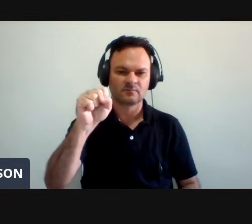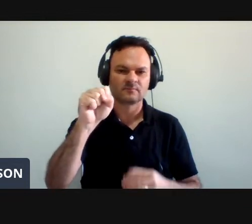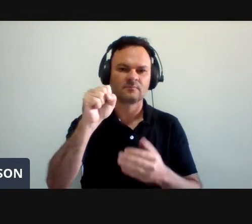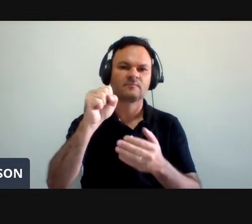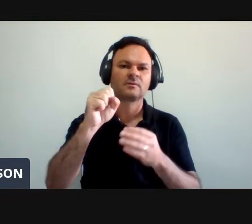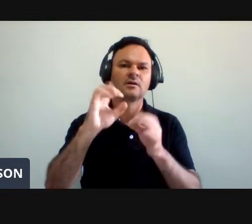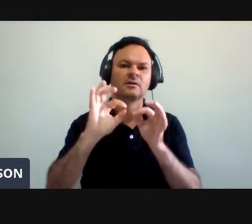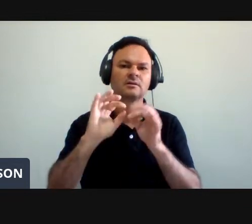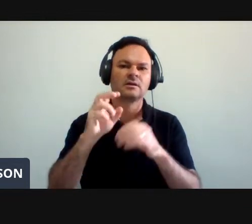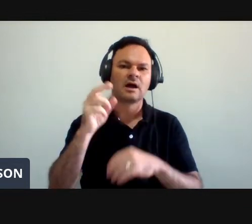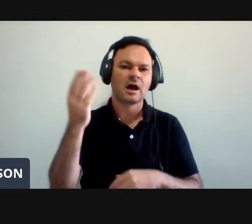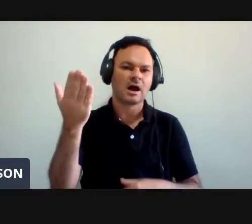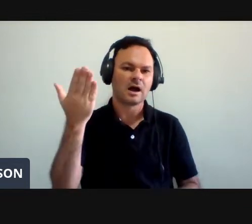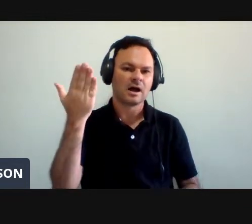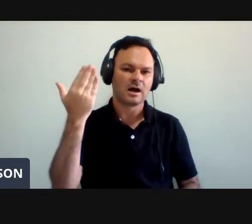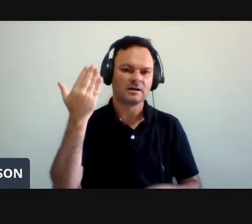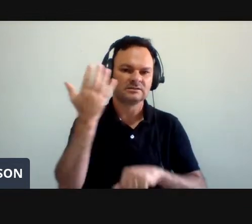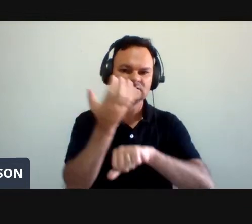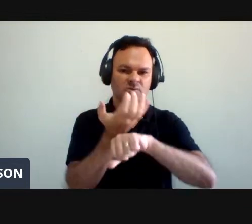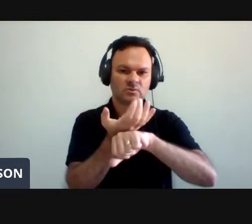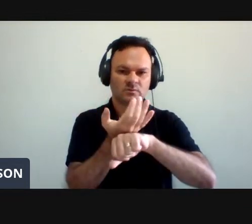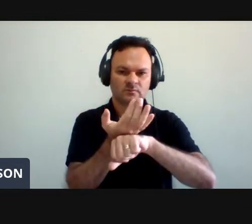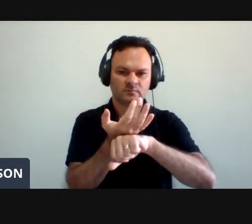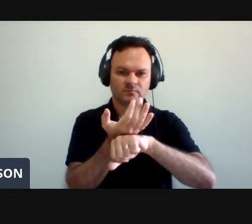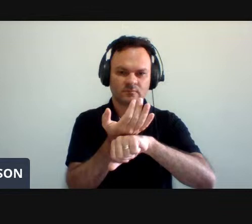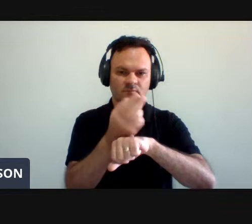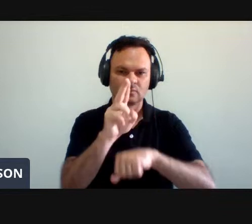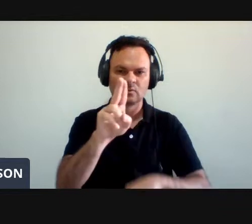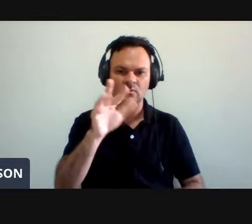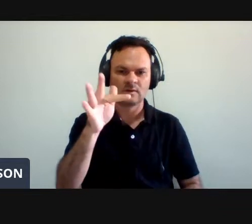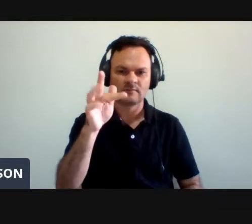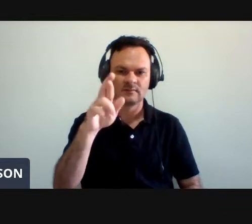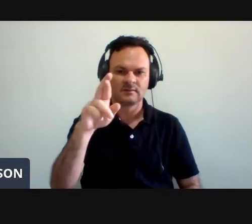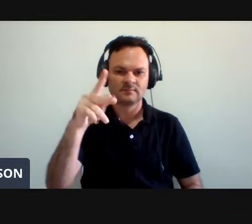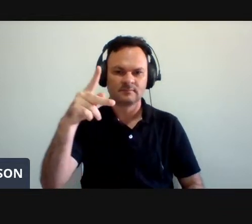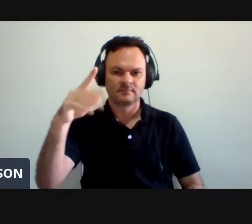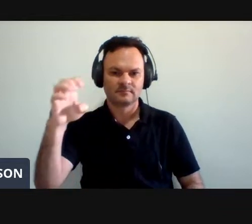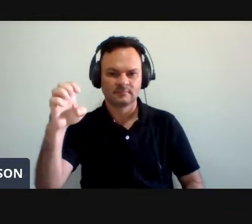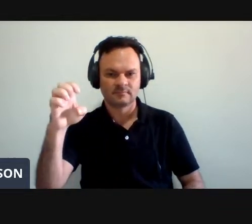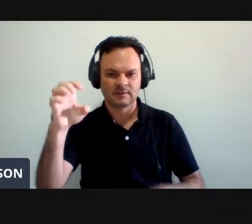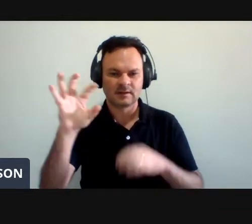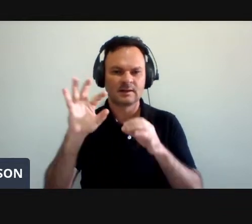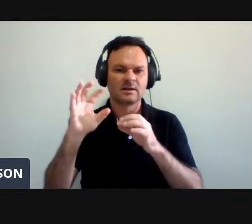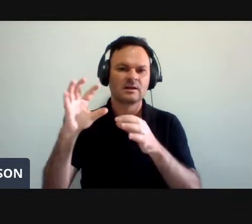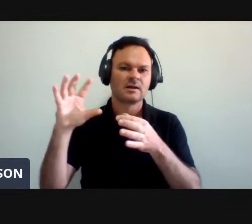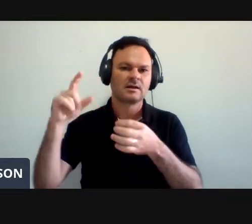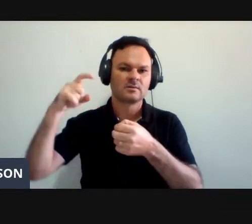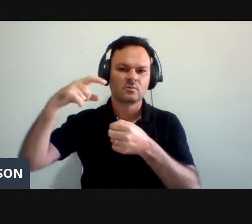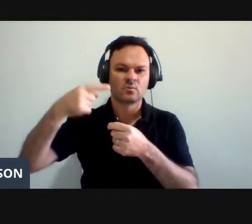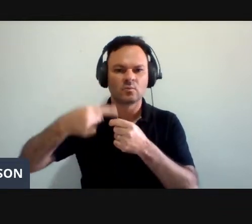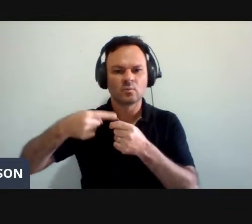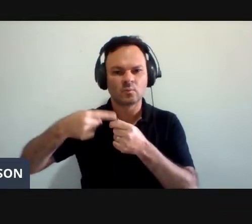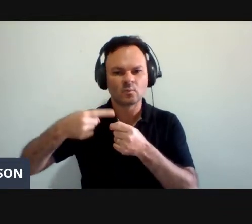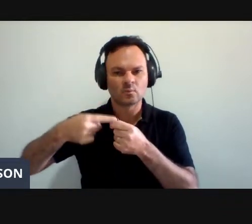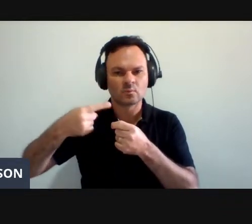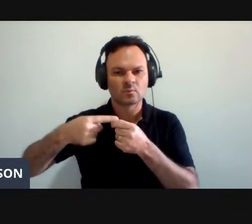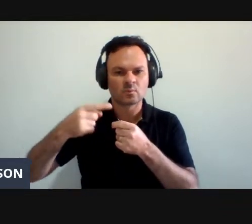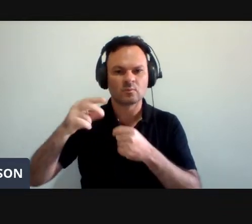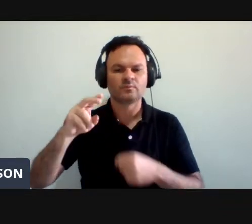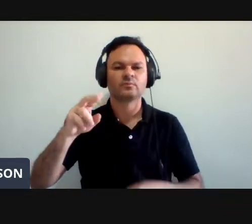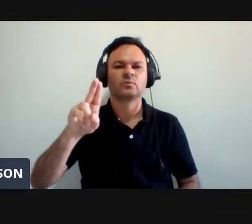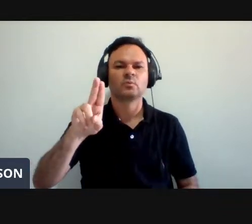da Emancipação da Unidade Acadêmica de Garanhões, UAG, da Universidade Federal Rural de Pernambuco, UFRPE.